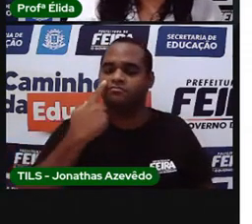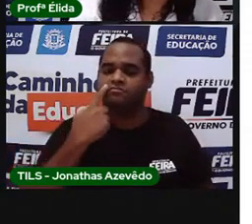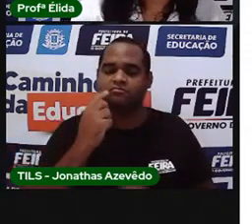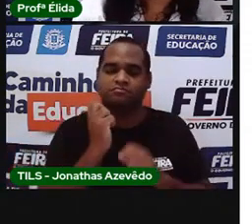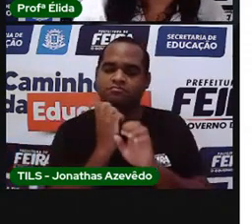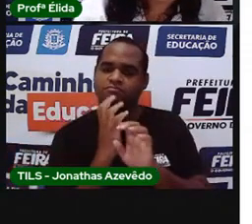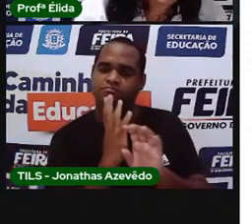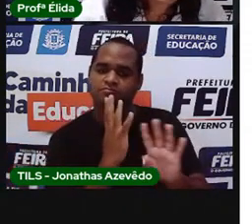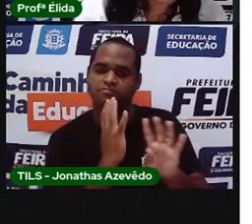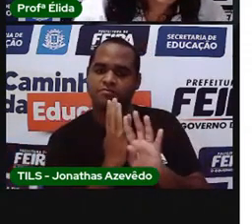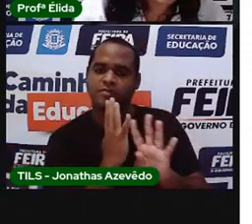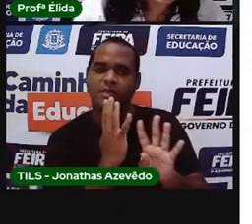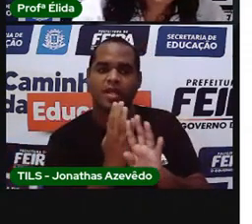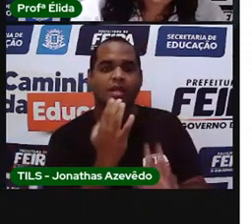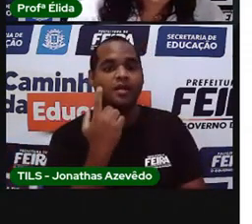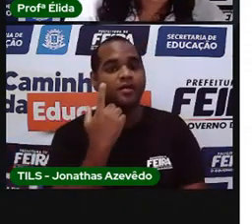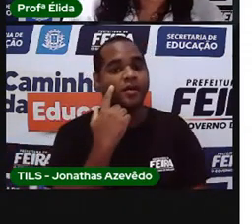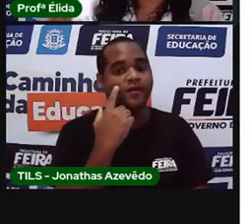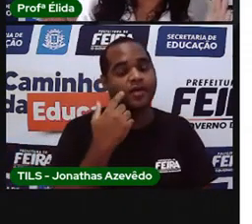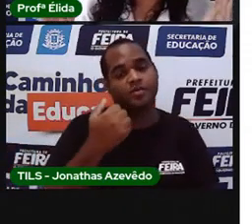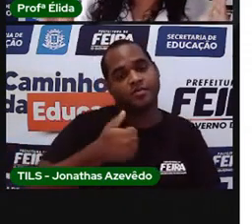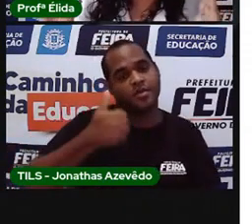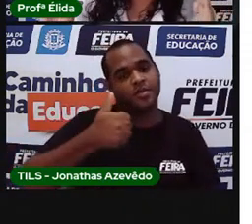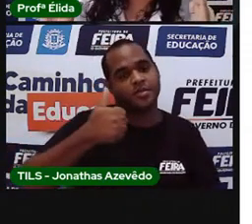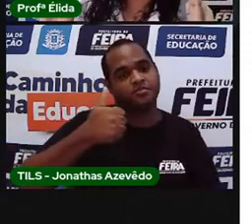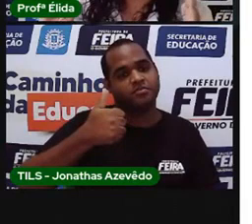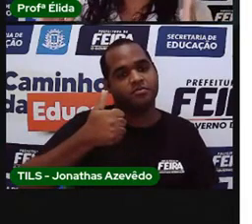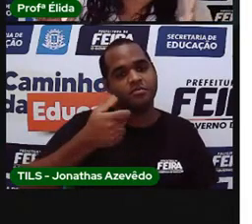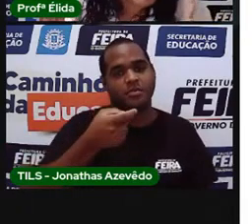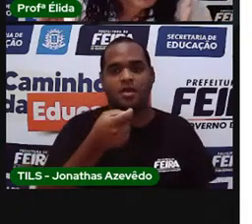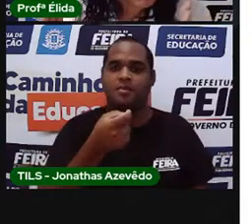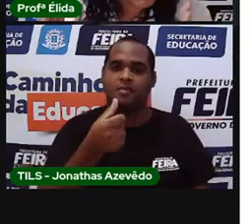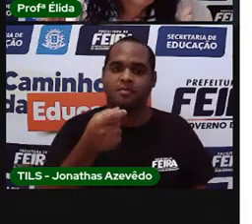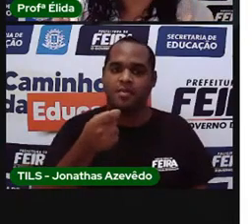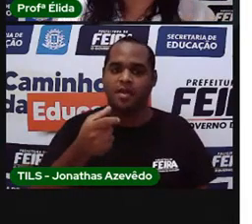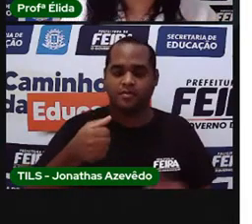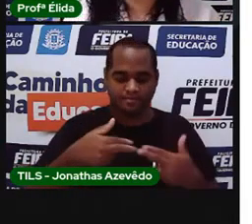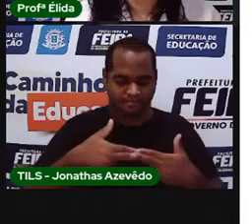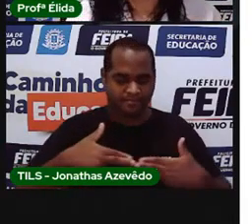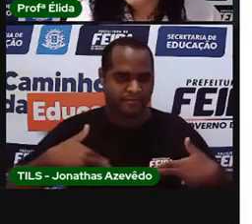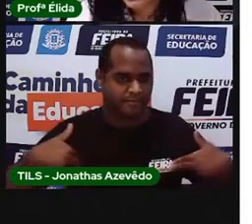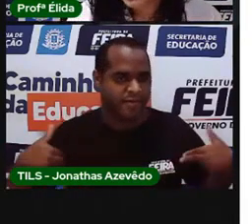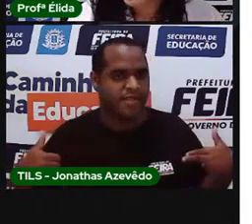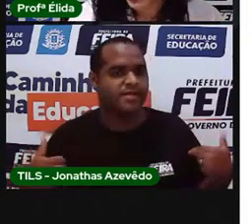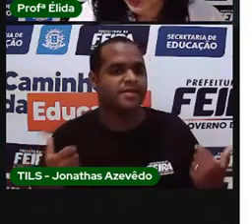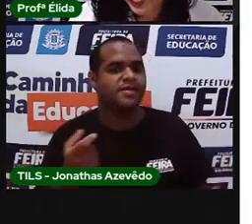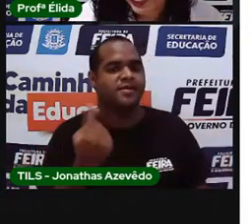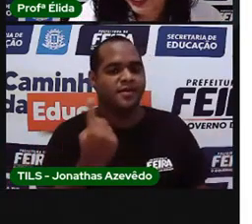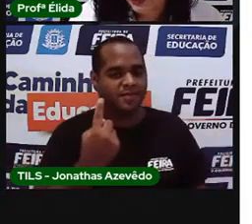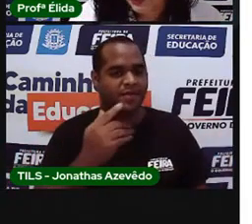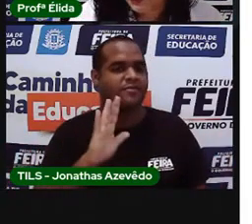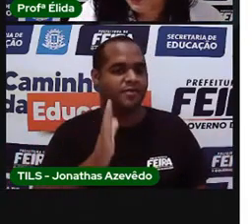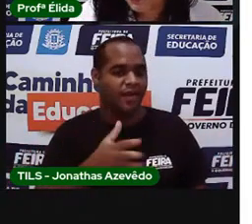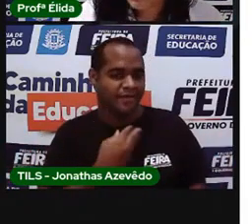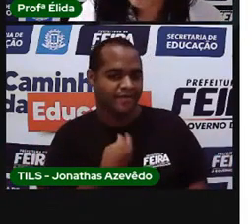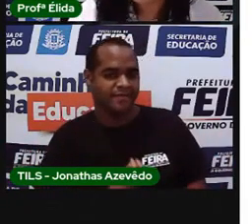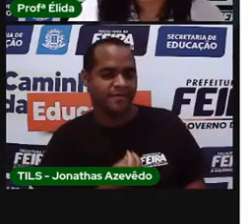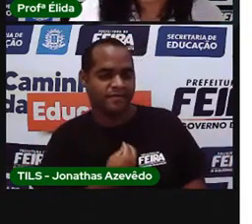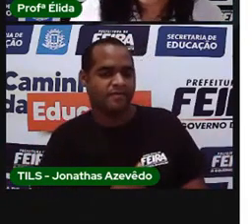o primeiro lugar é o que está mais próximo da linha de chegada.